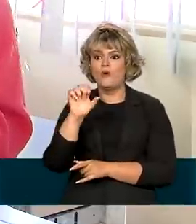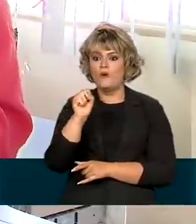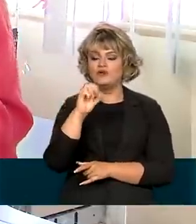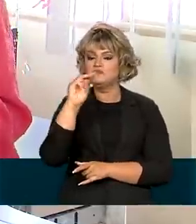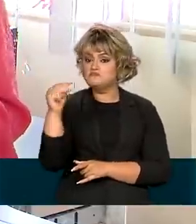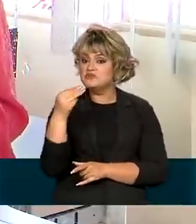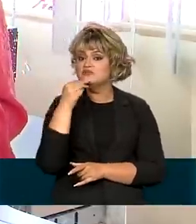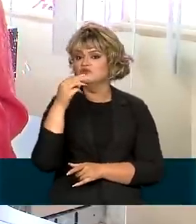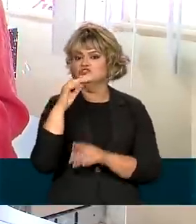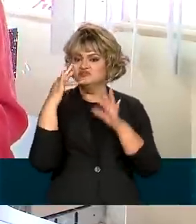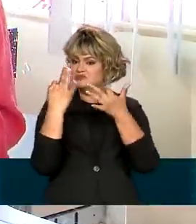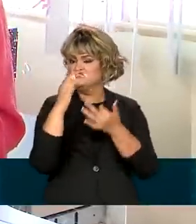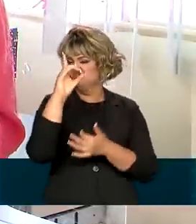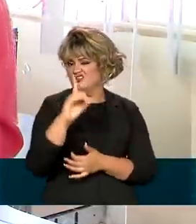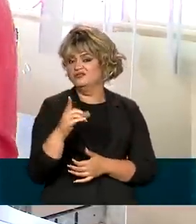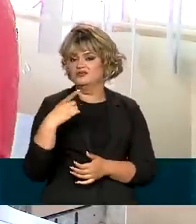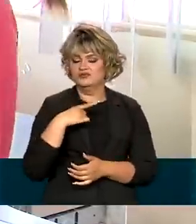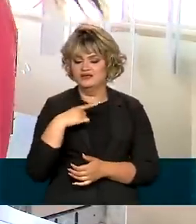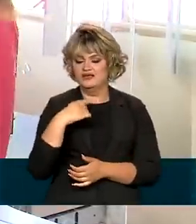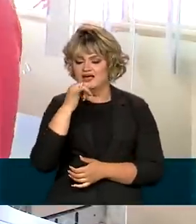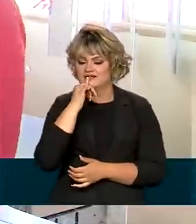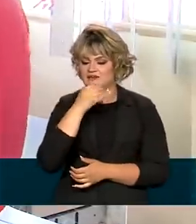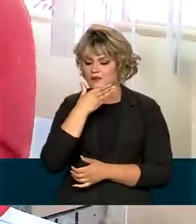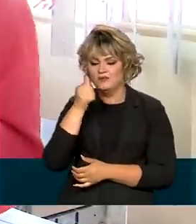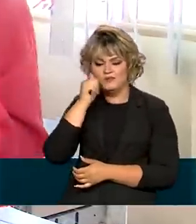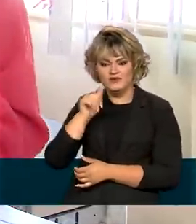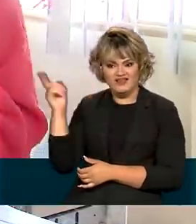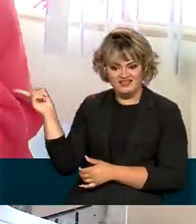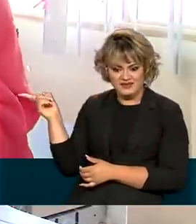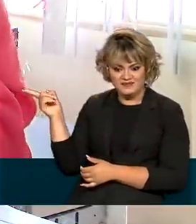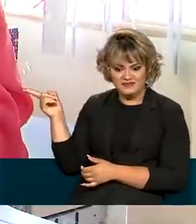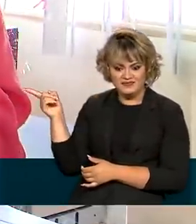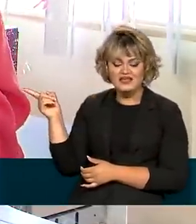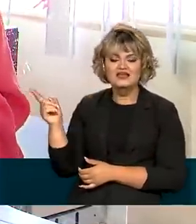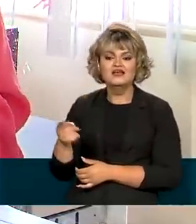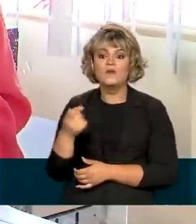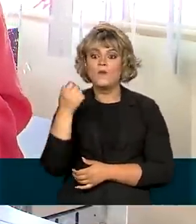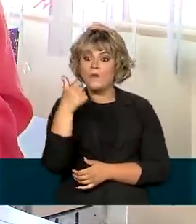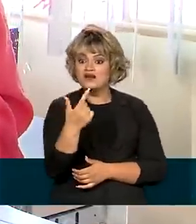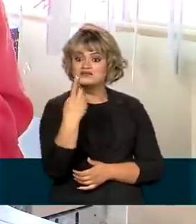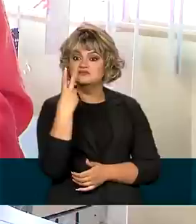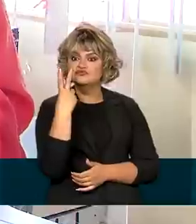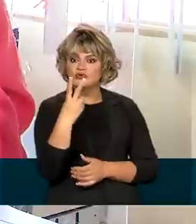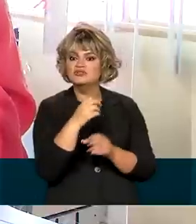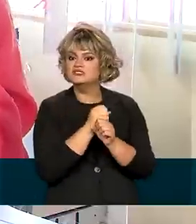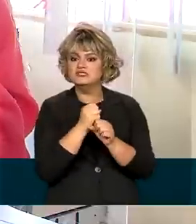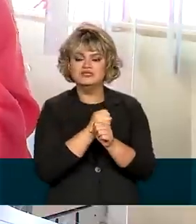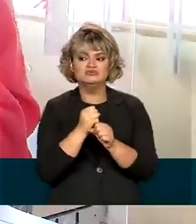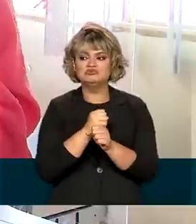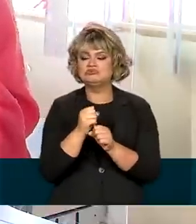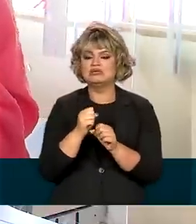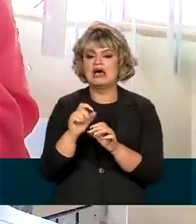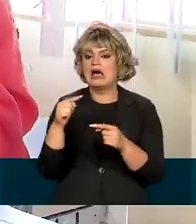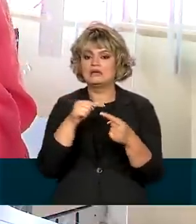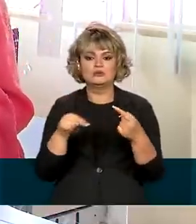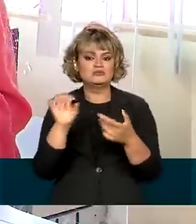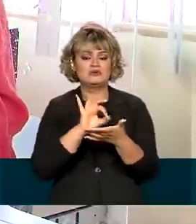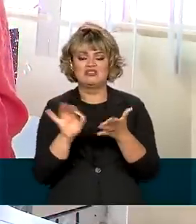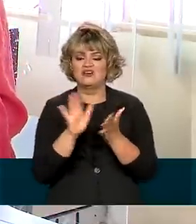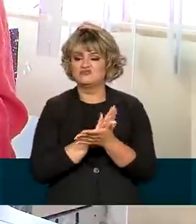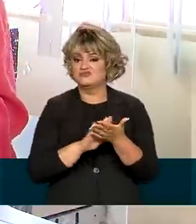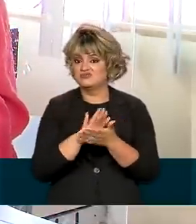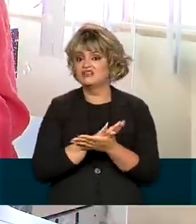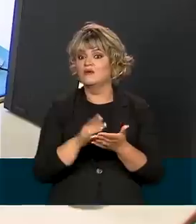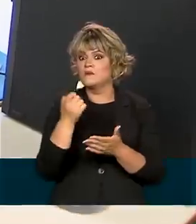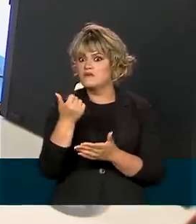milhões de famílias. Gente como o Lei de Anne, que está há mais de dois anos sem nenhuma atualização no